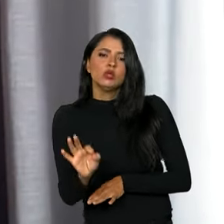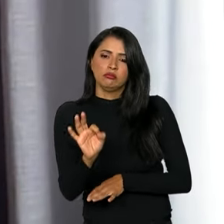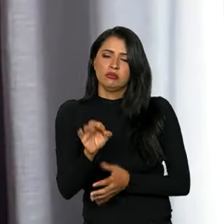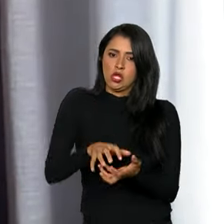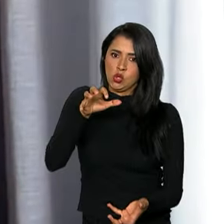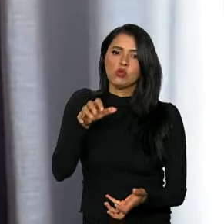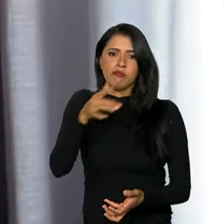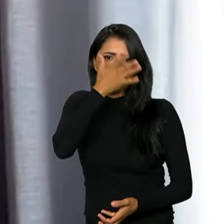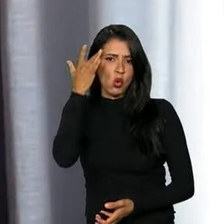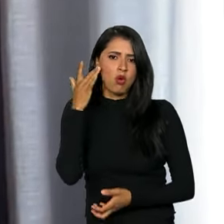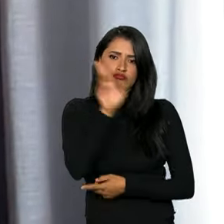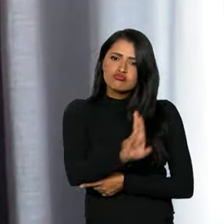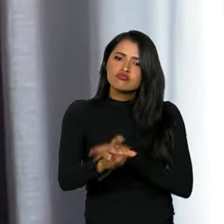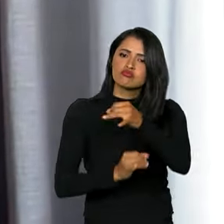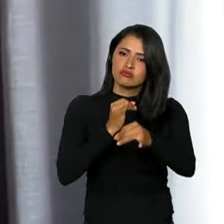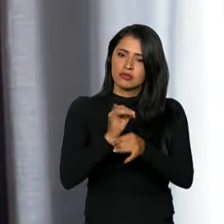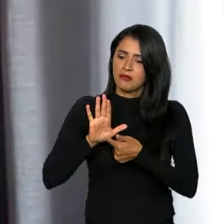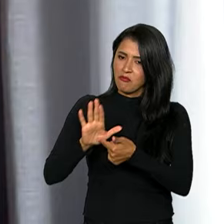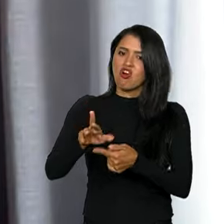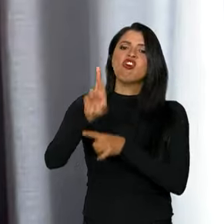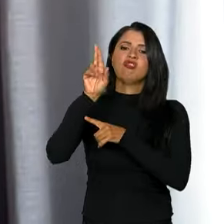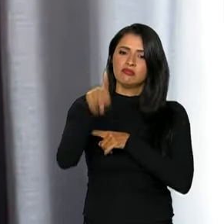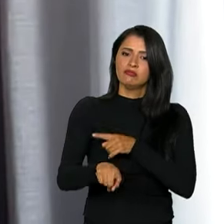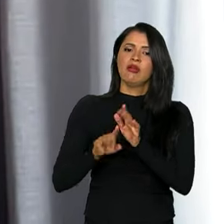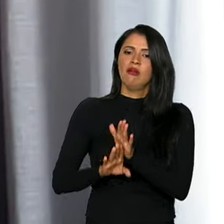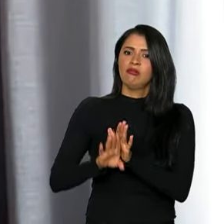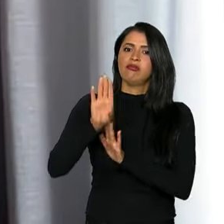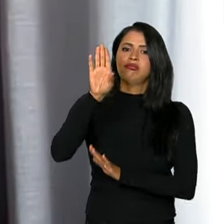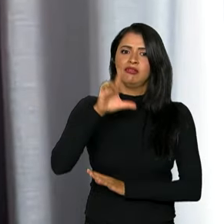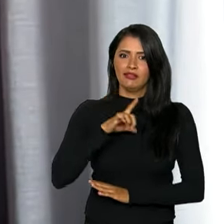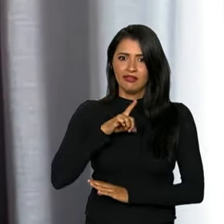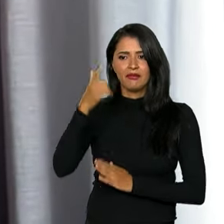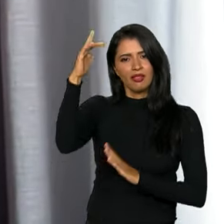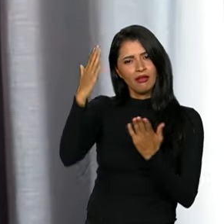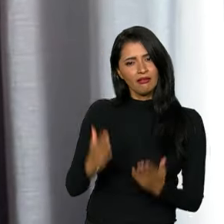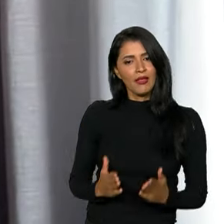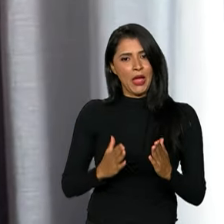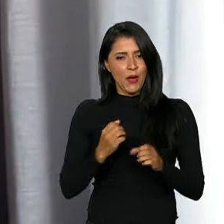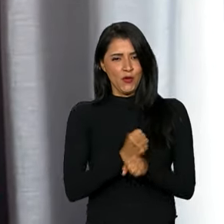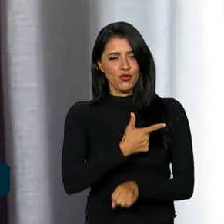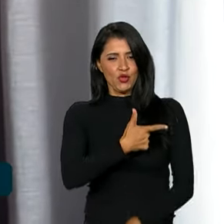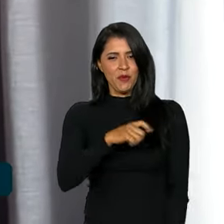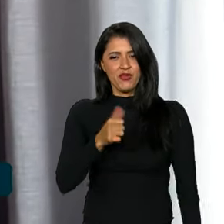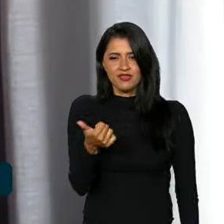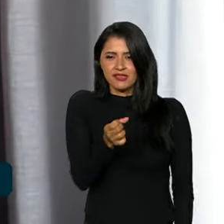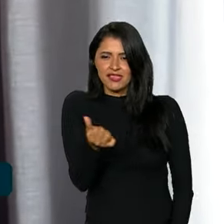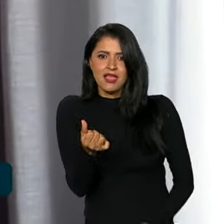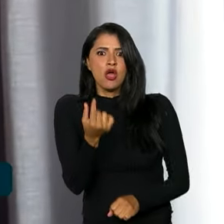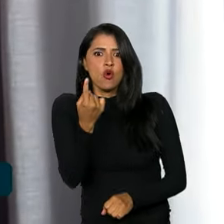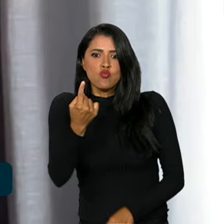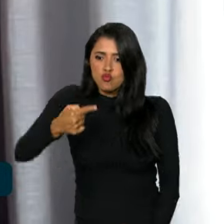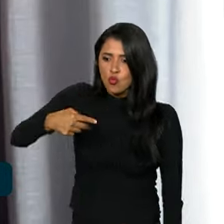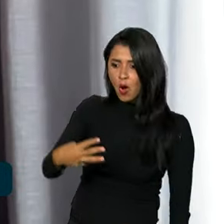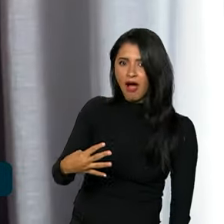no período de referência. É o que representa um crescimento expressivo nesse período analisado. Em 2016, apenas um quarto